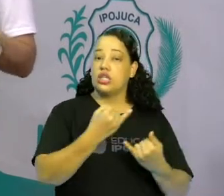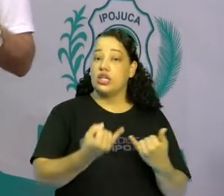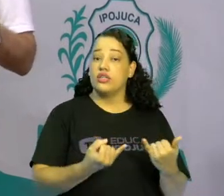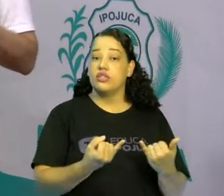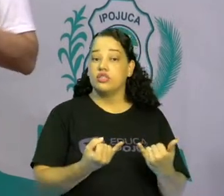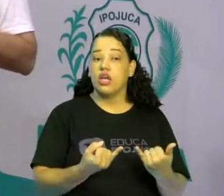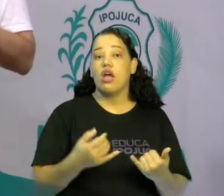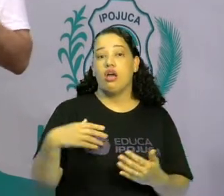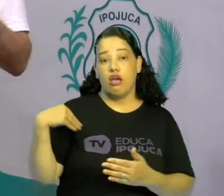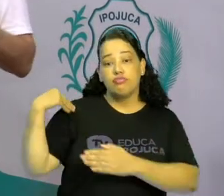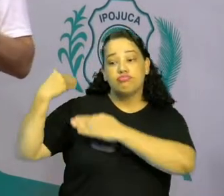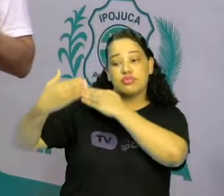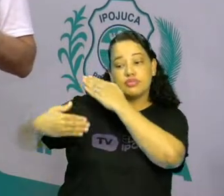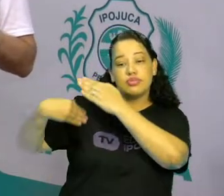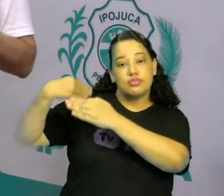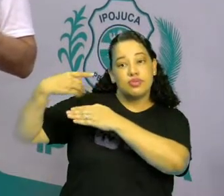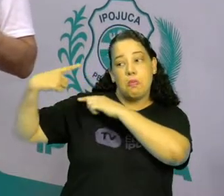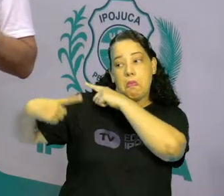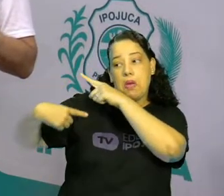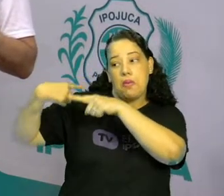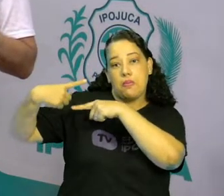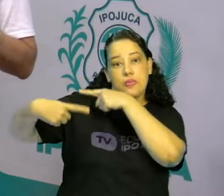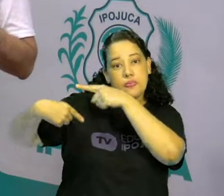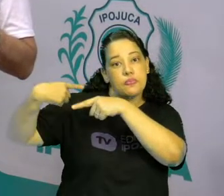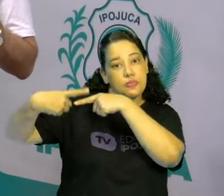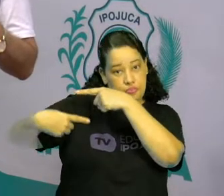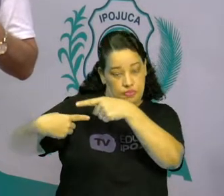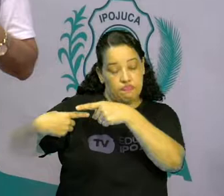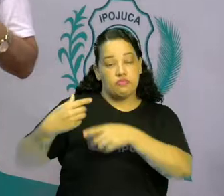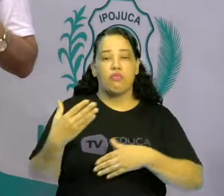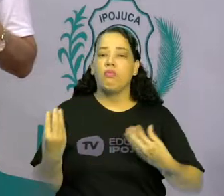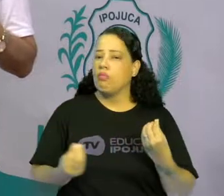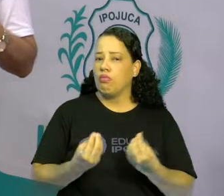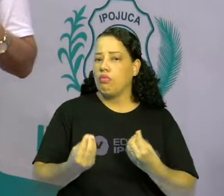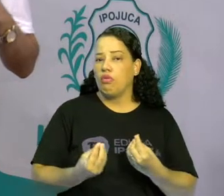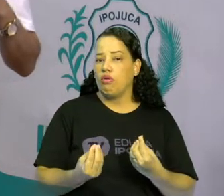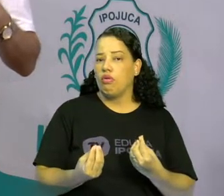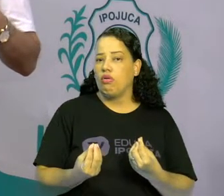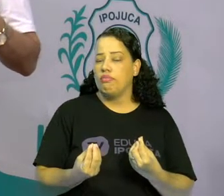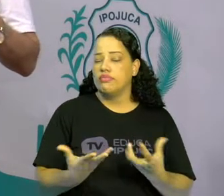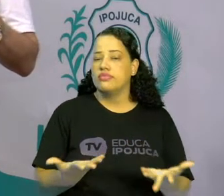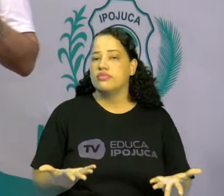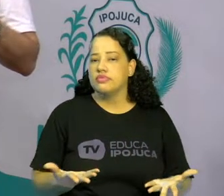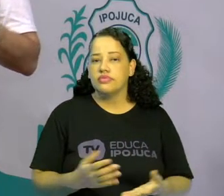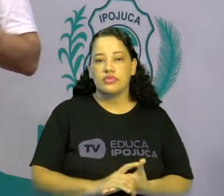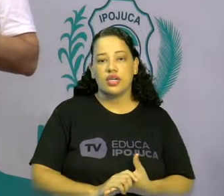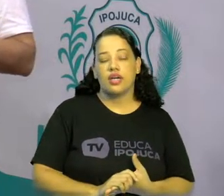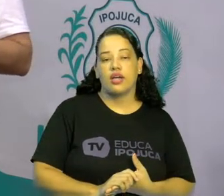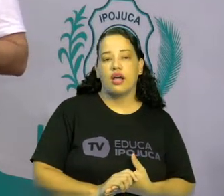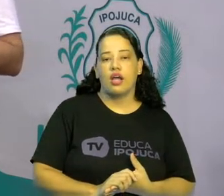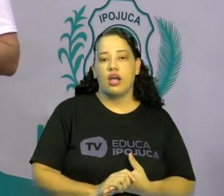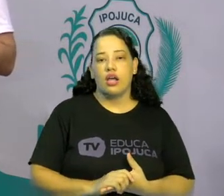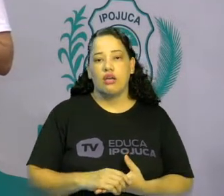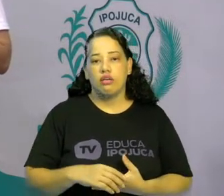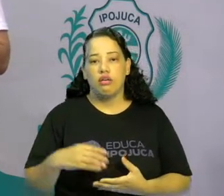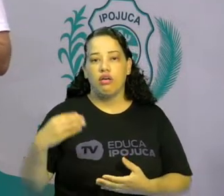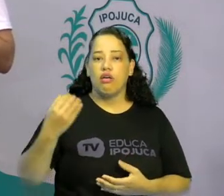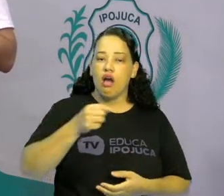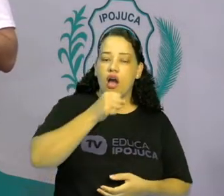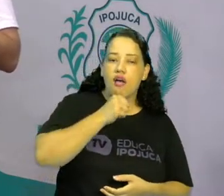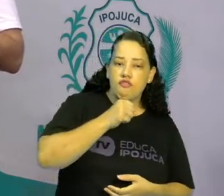passam de geração para geração. O que é isso, crianças? Como assim, professora? Elas vão passando de